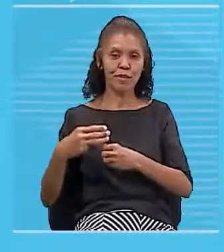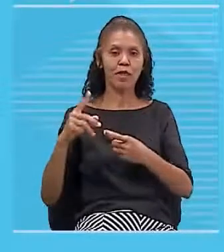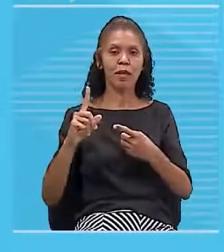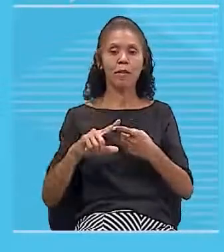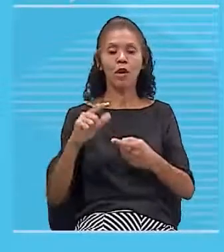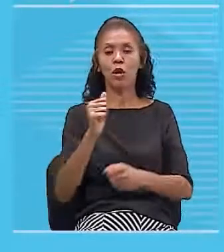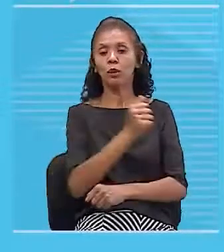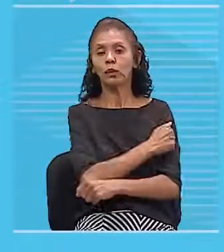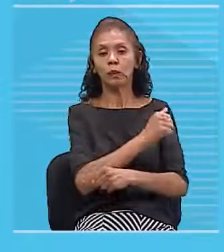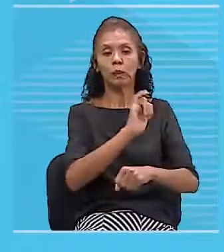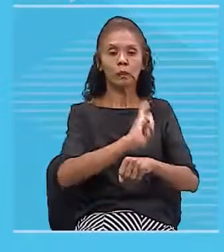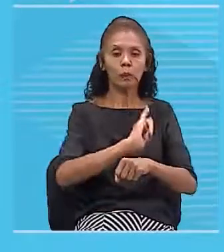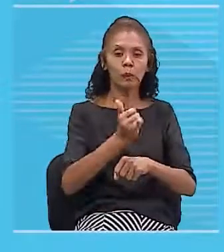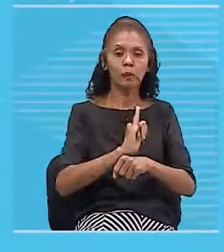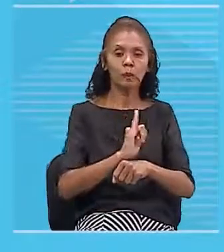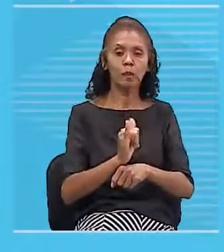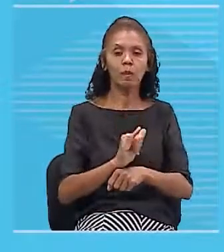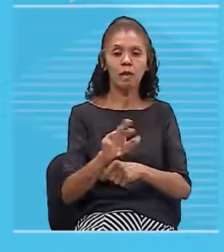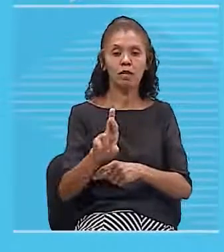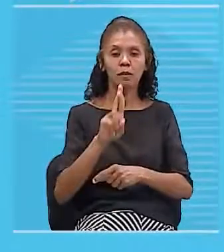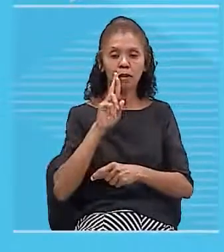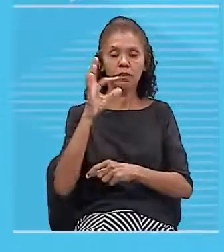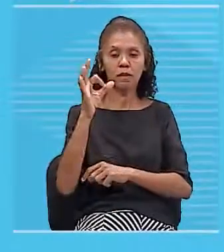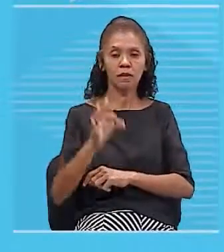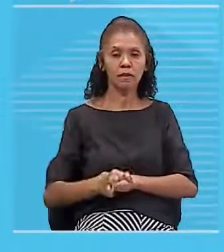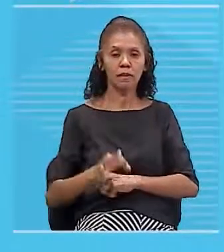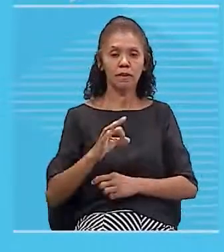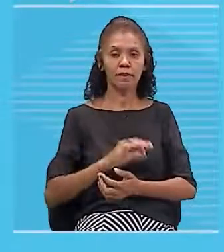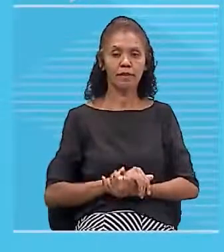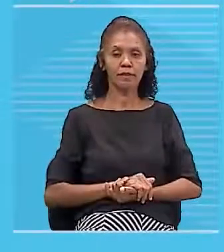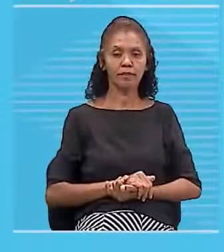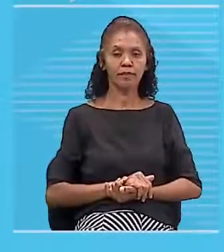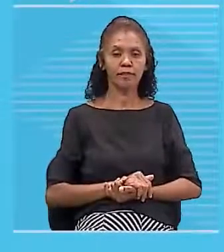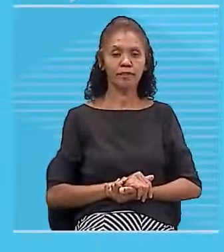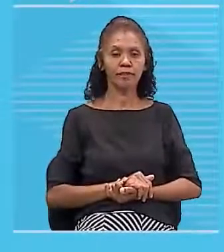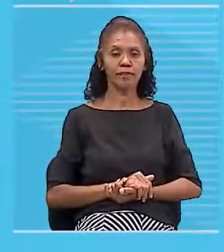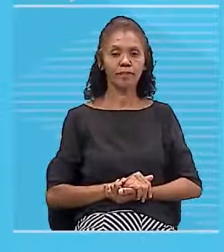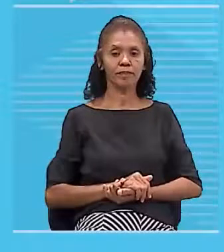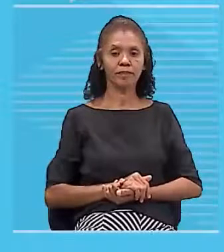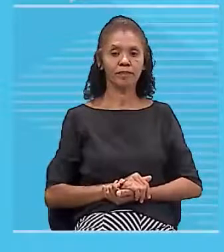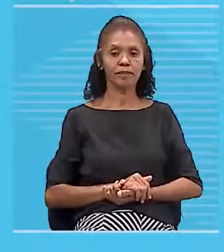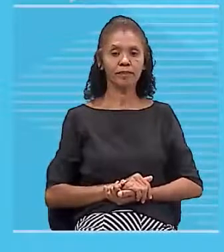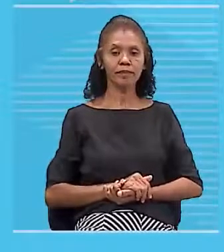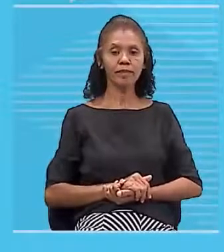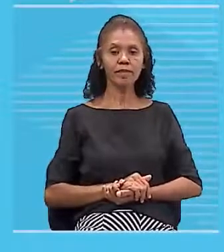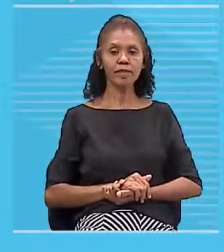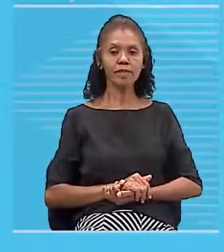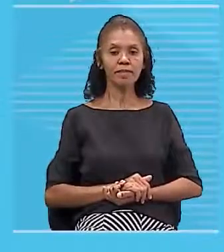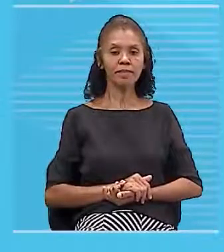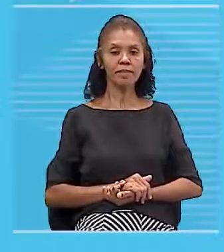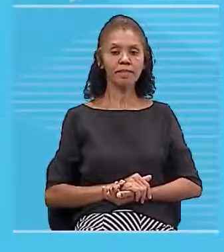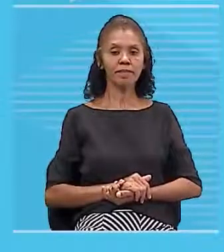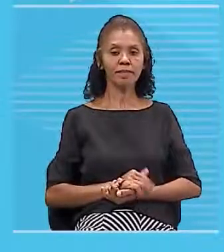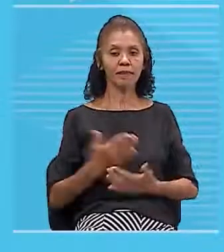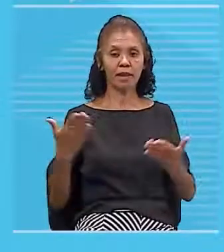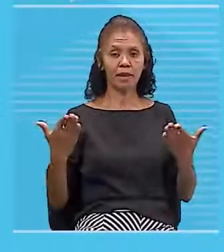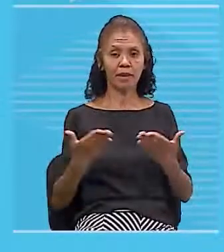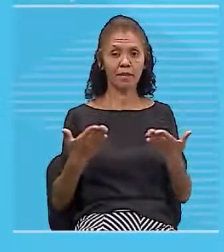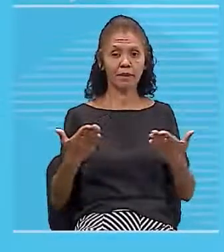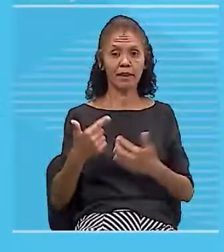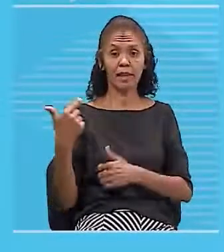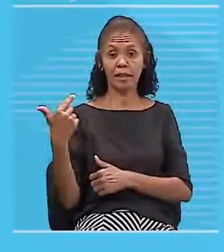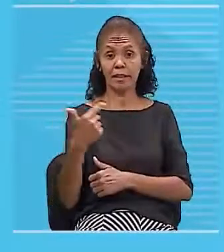noelie também foi direto na letra e e vamos para a segunda